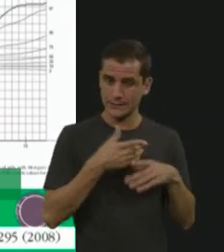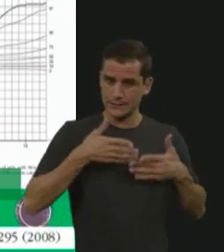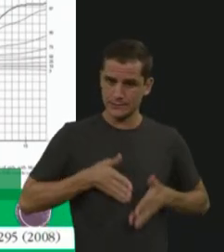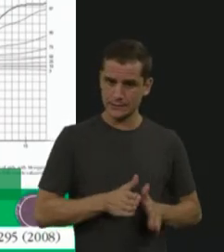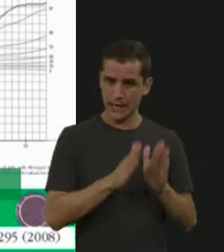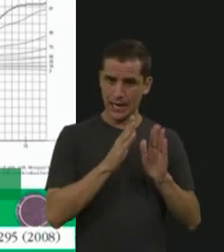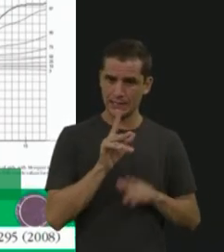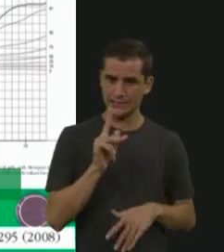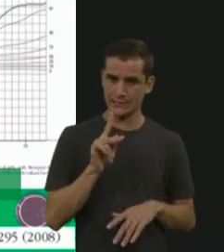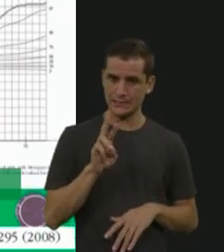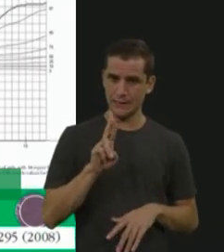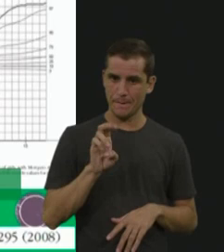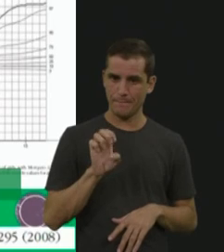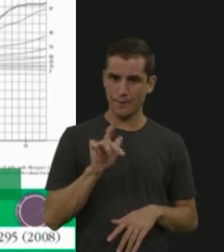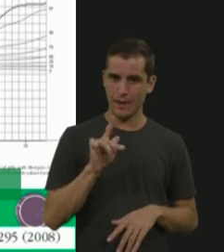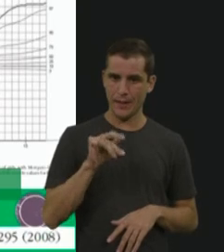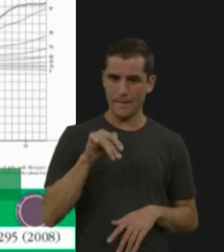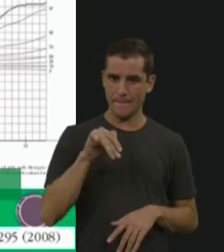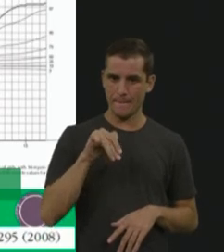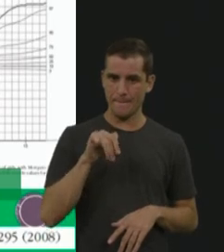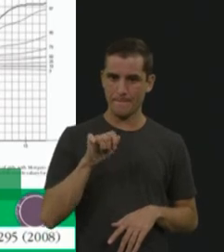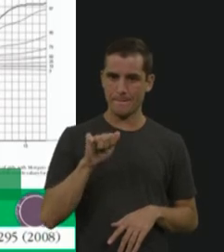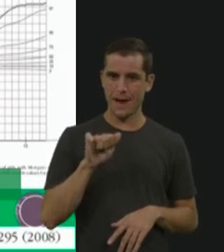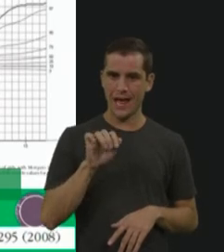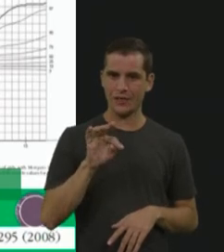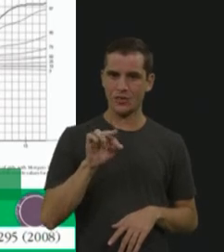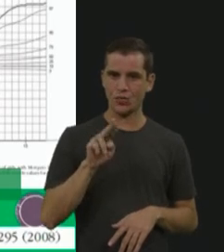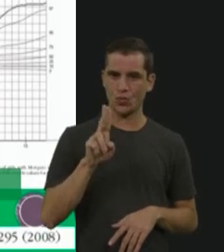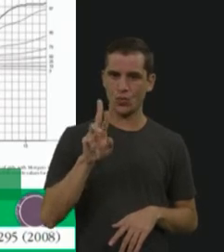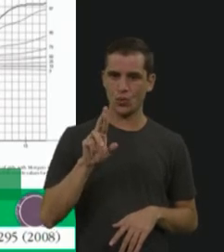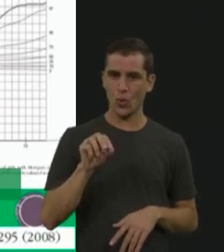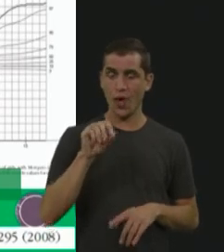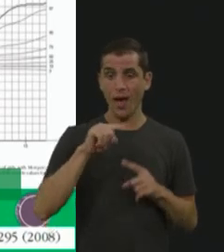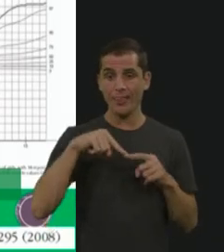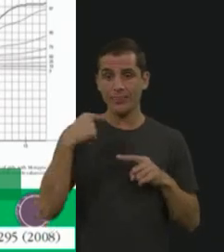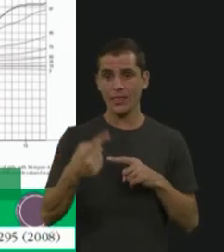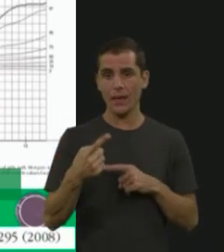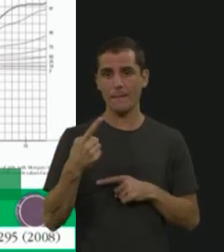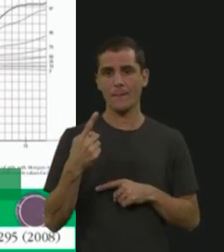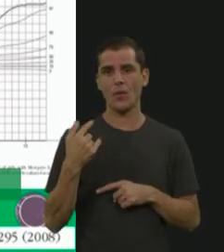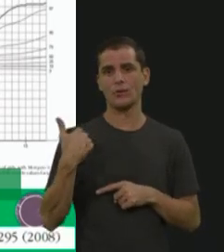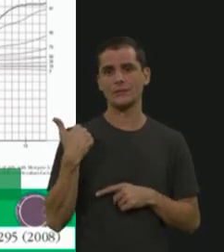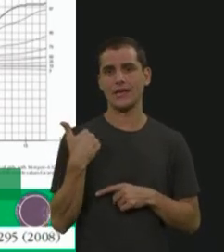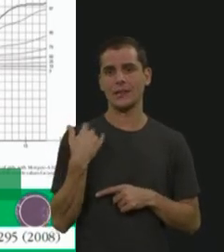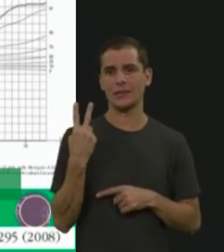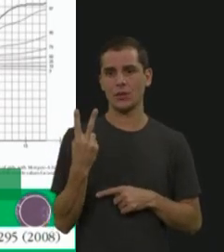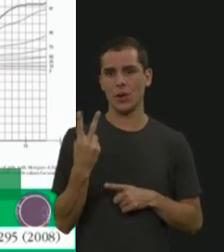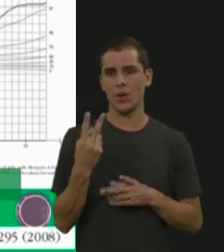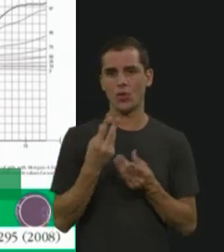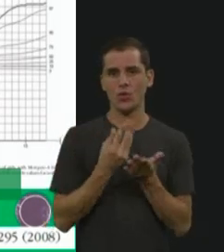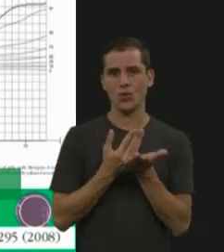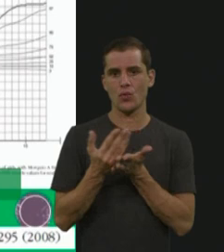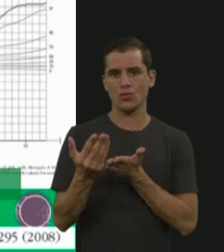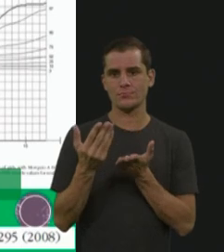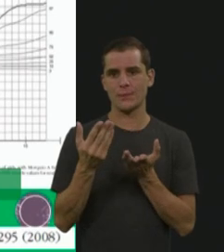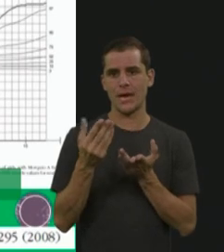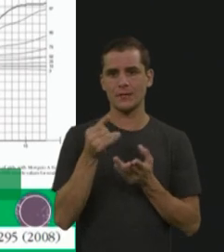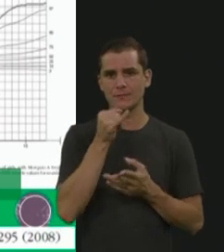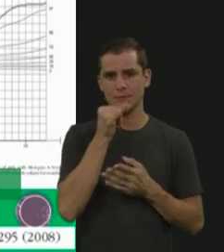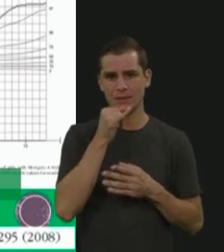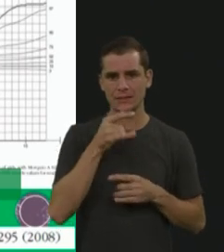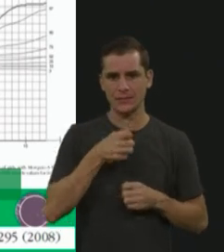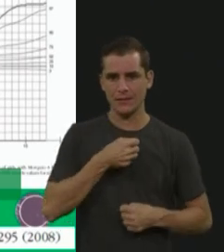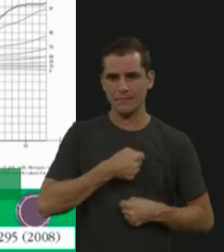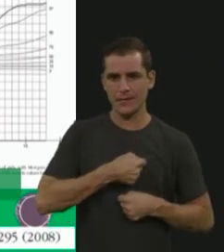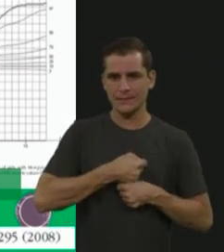Mas aí, de repente, ali ao redor dos dois anos, eles começam com algumas manifestações esqueléticas, por exemplo, a síndrome de morco, bastante joelho, Começa